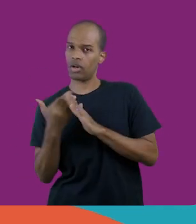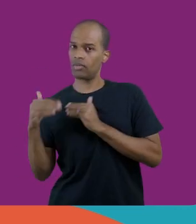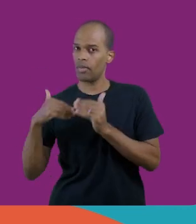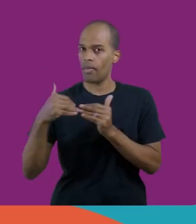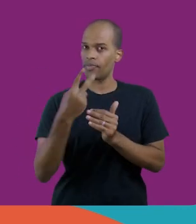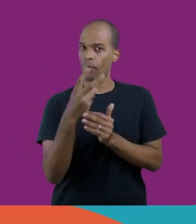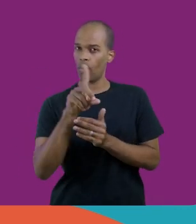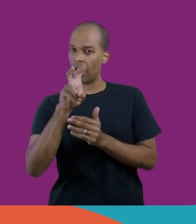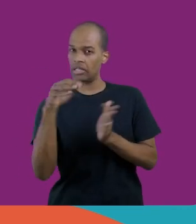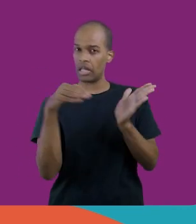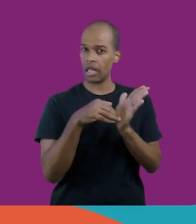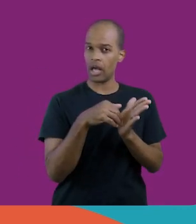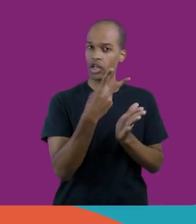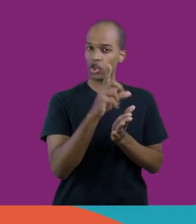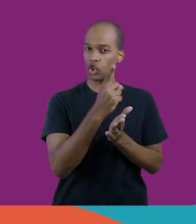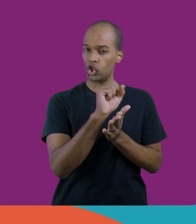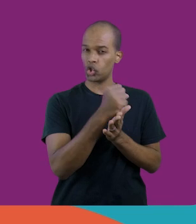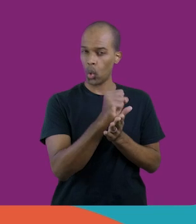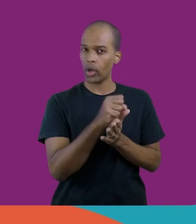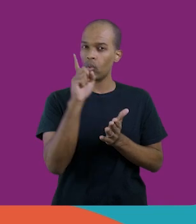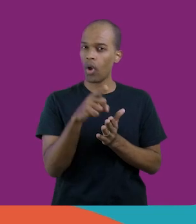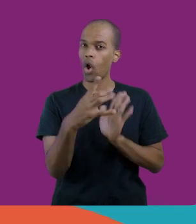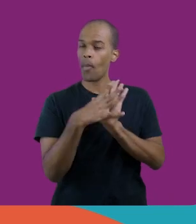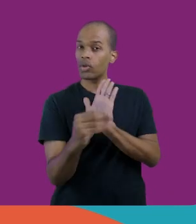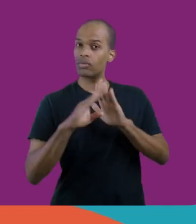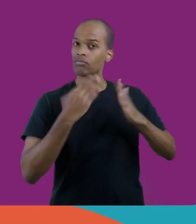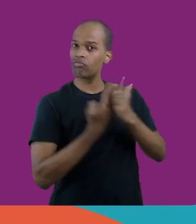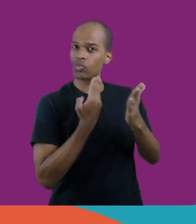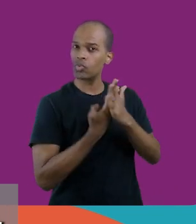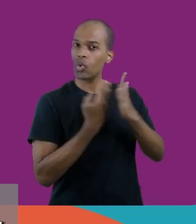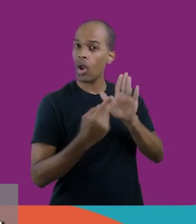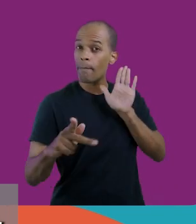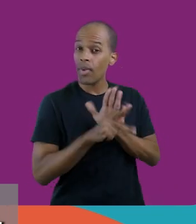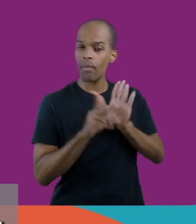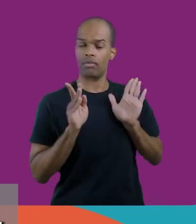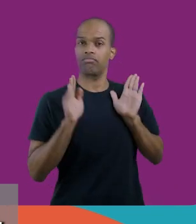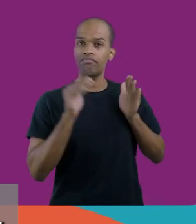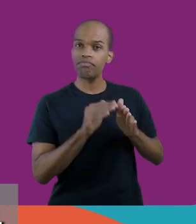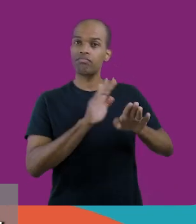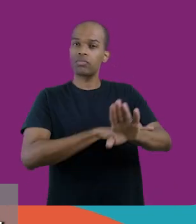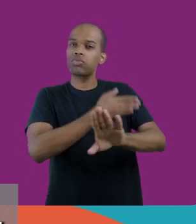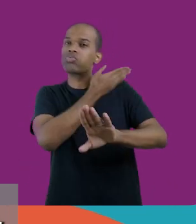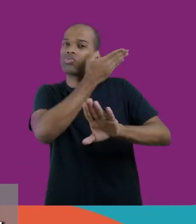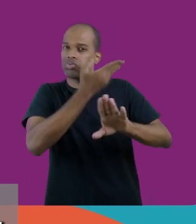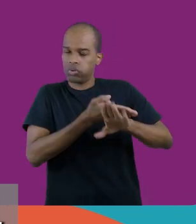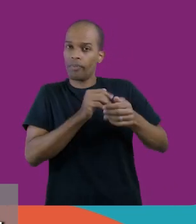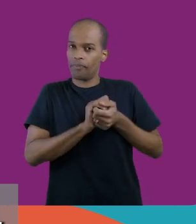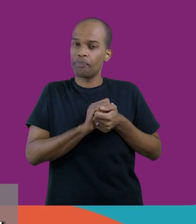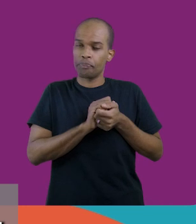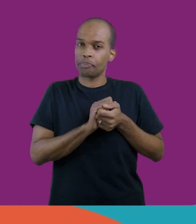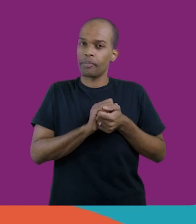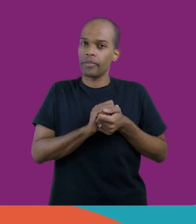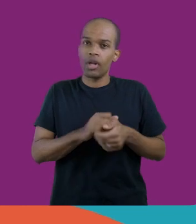no período de 2015 a 2018 para o modelo de escolas dedicadas integralmente à oferta de tempo integral.